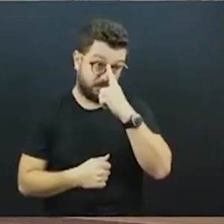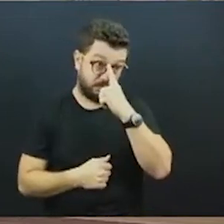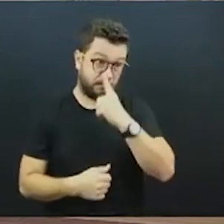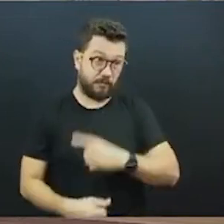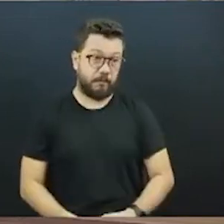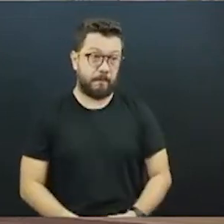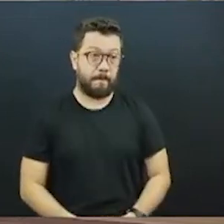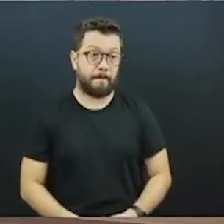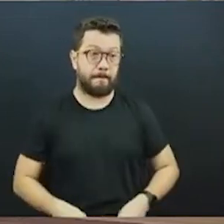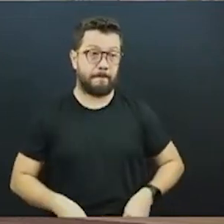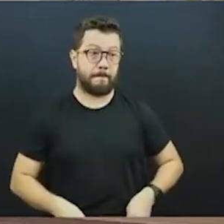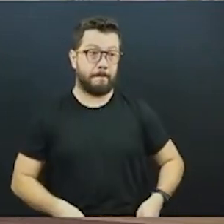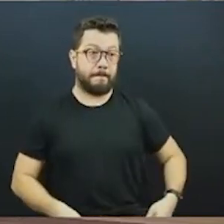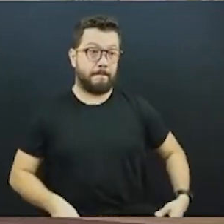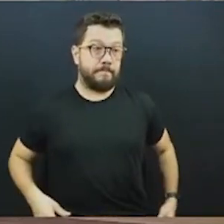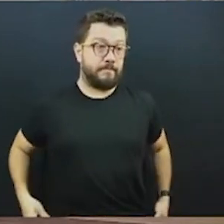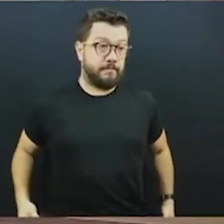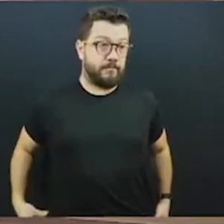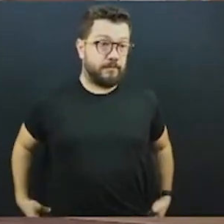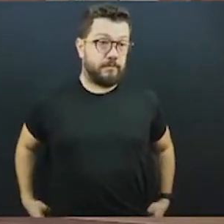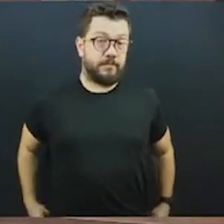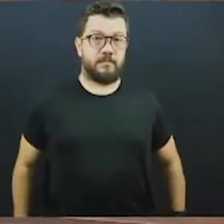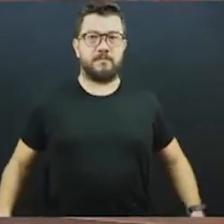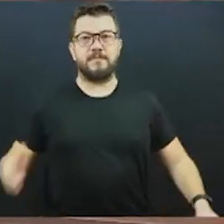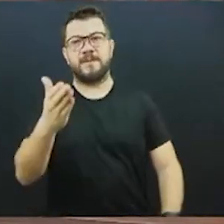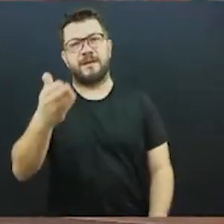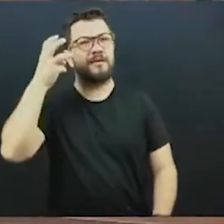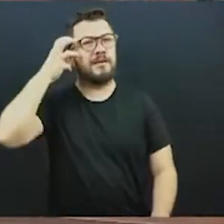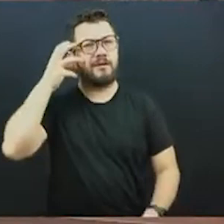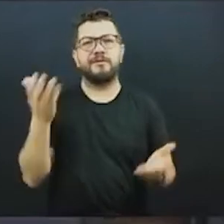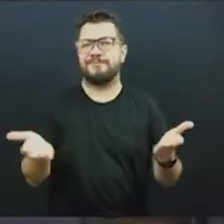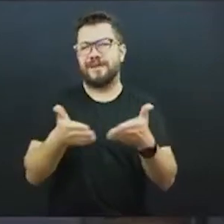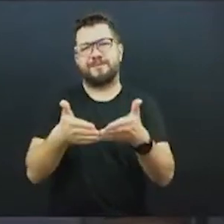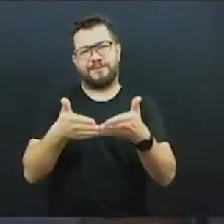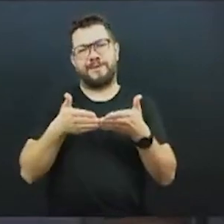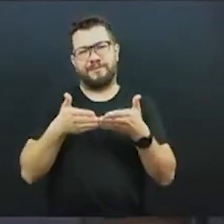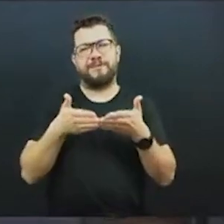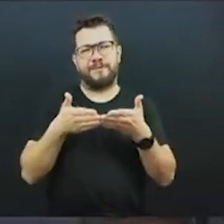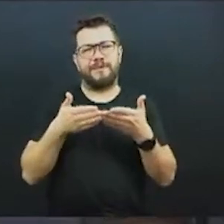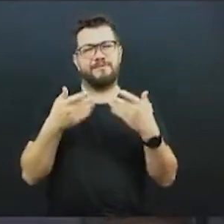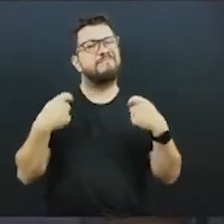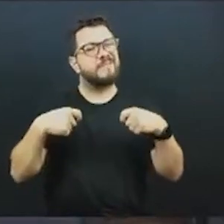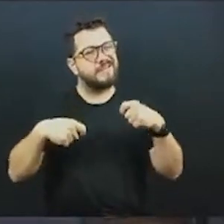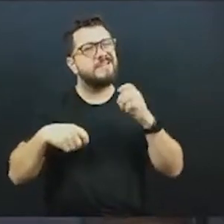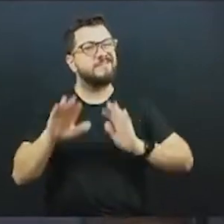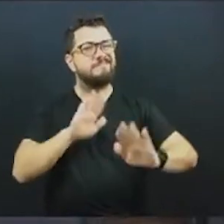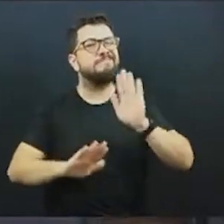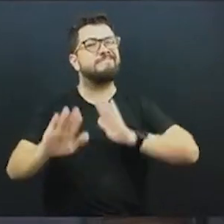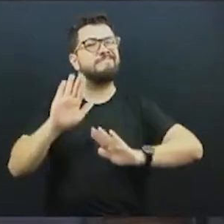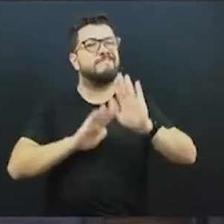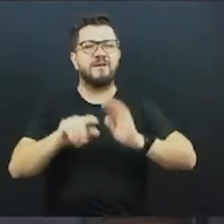Rodrigo Braga Reis. Professor Dalton, por favor, eu acho que nós temos que ter limite, inclusive, nas coisas que nós postamos aqui. dizer que o